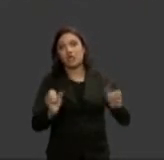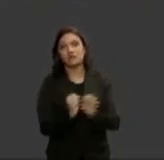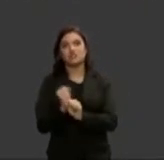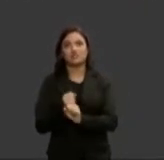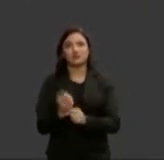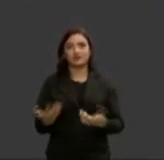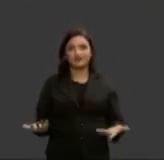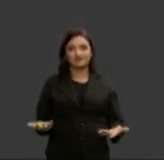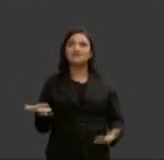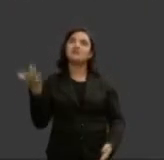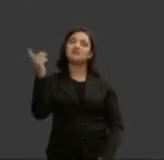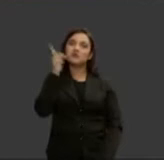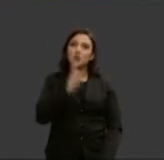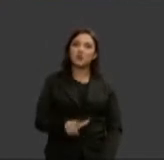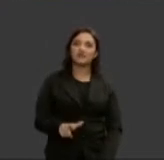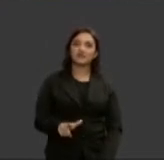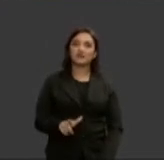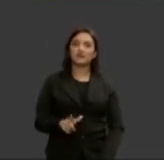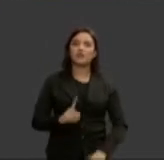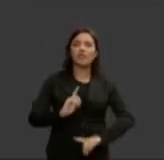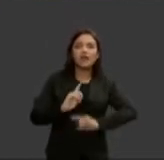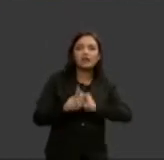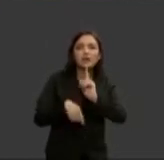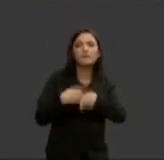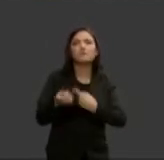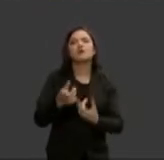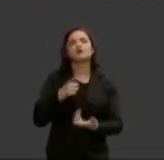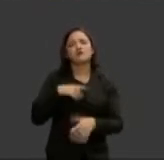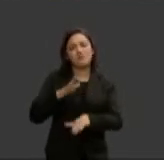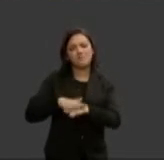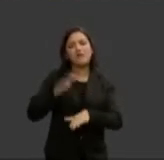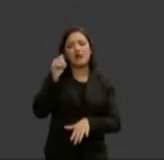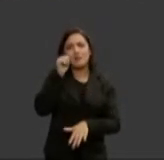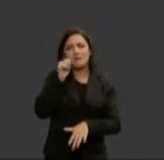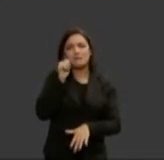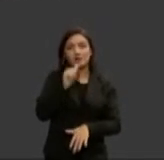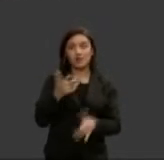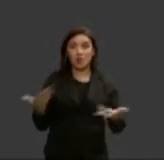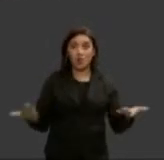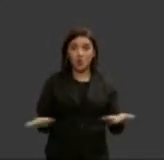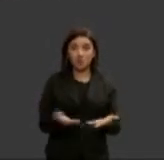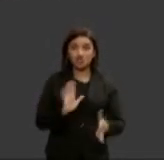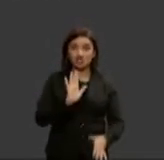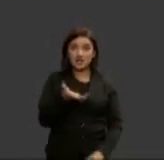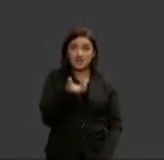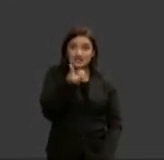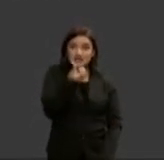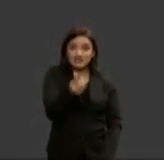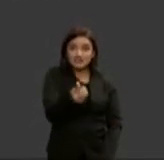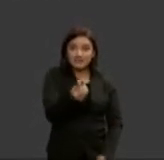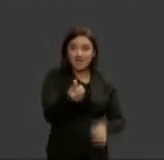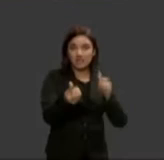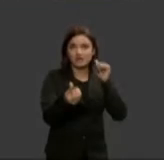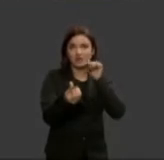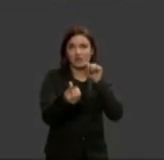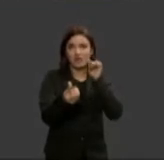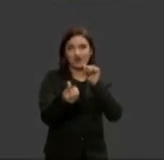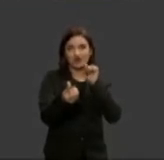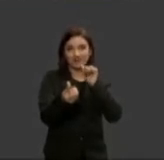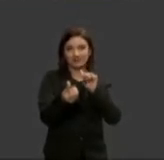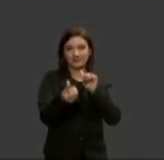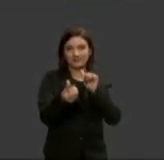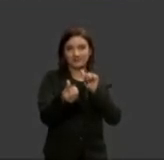poste depois dela outros vieram atualmente somos seis dentre 33